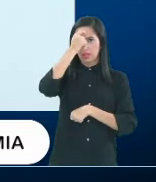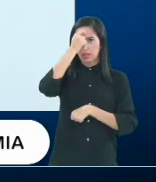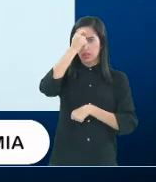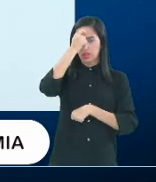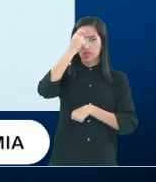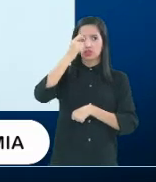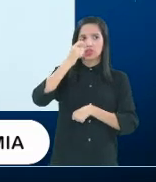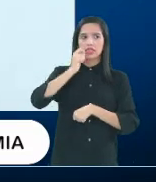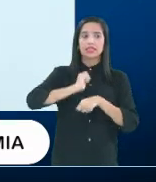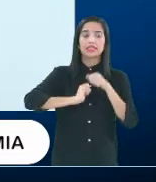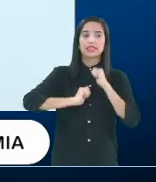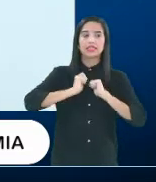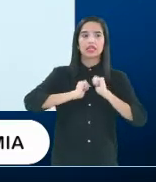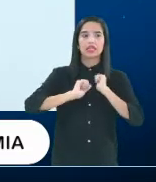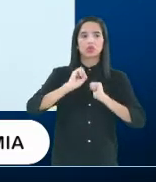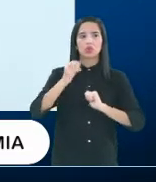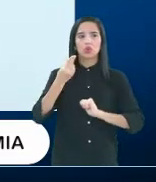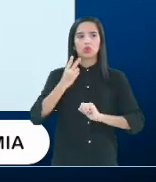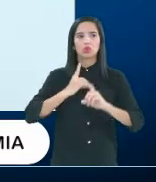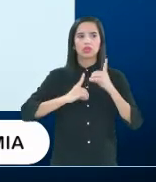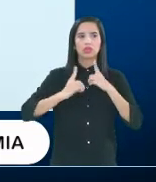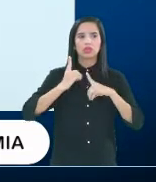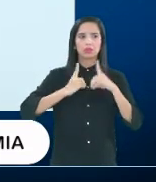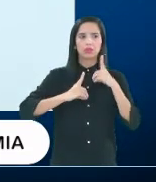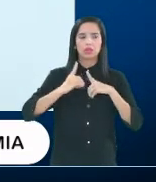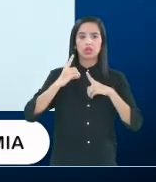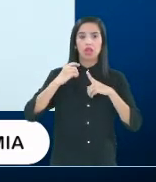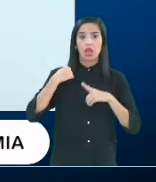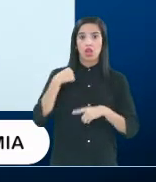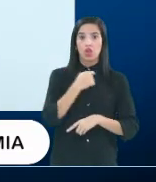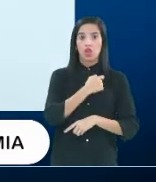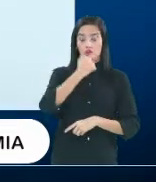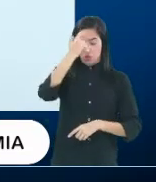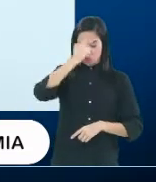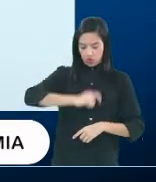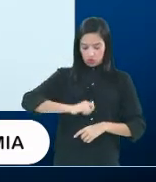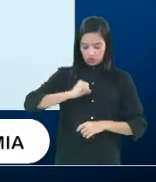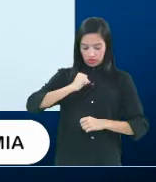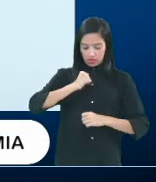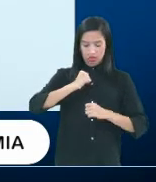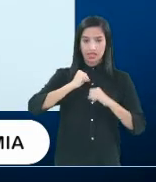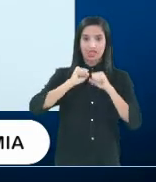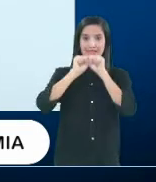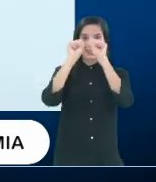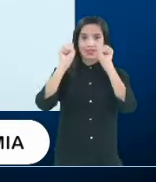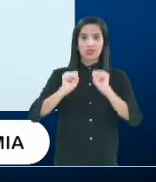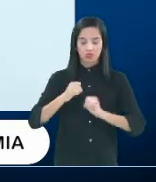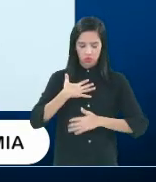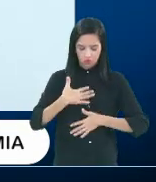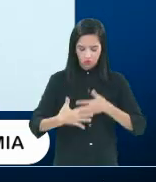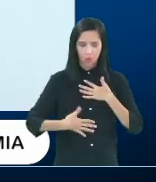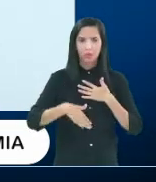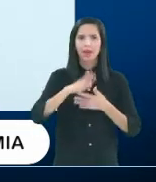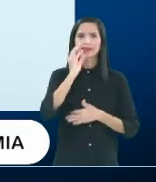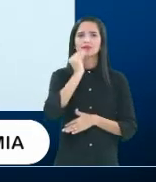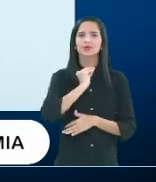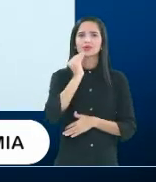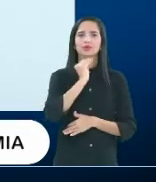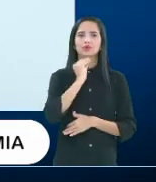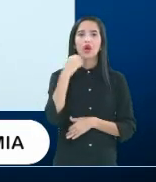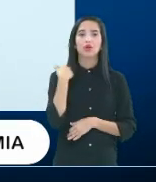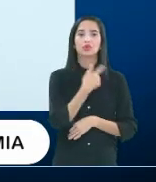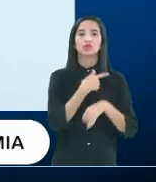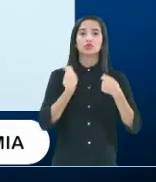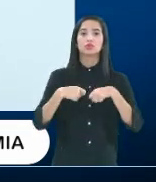a ansiedade, a depressão, o nosso sistema imunológico, ele vai estar, também, é mais fragilizado. Então, a gente precisa